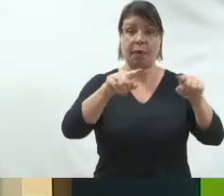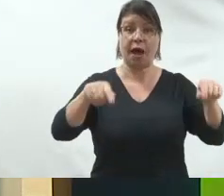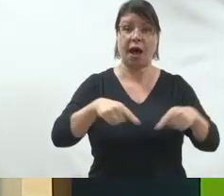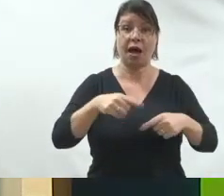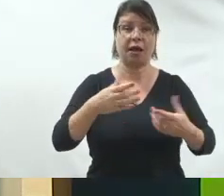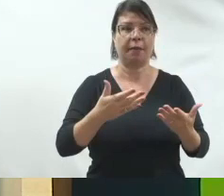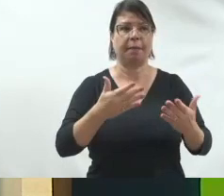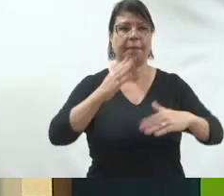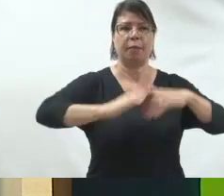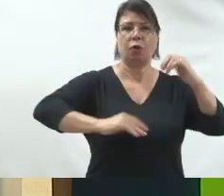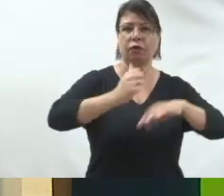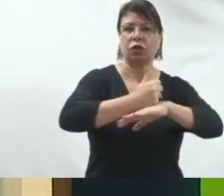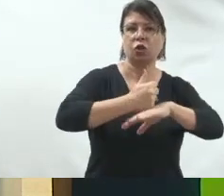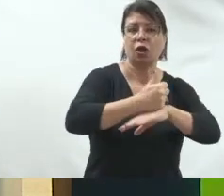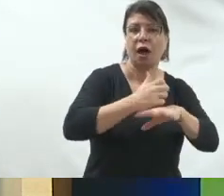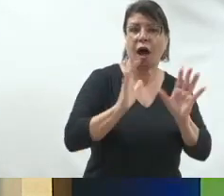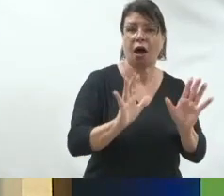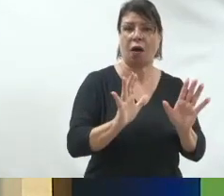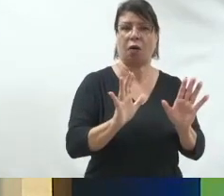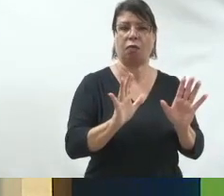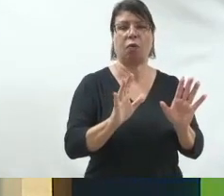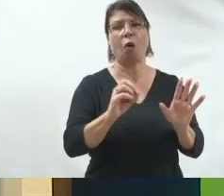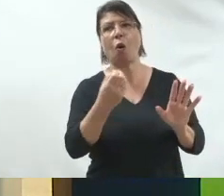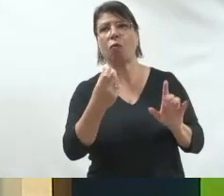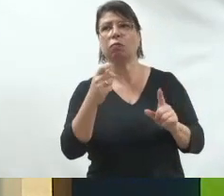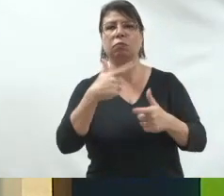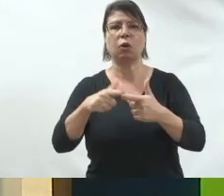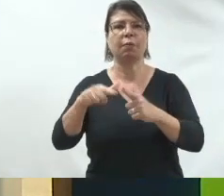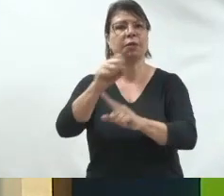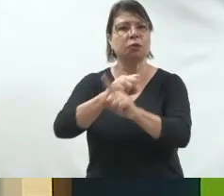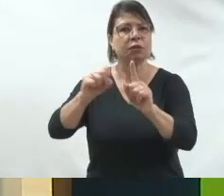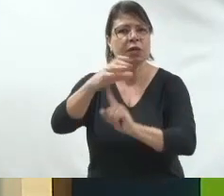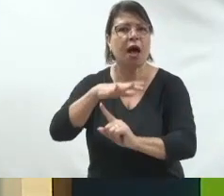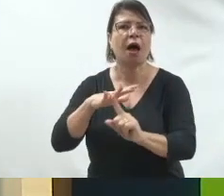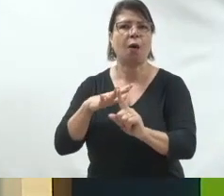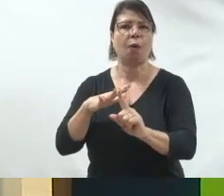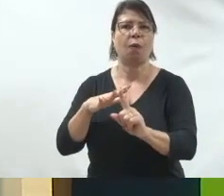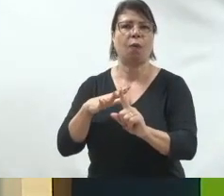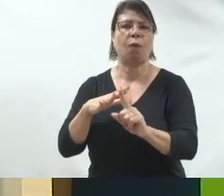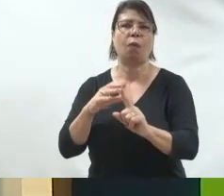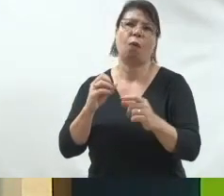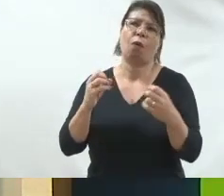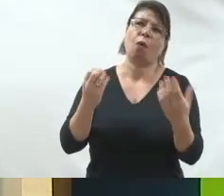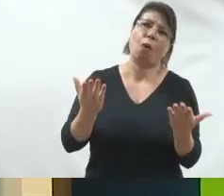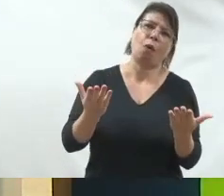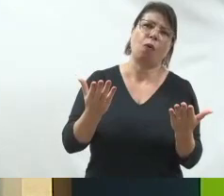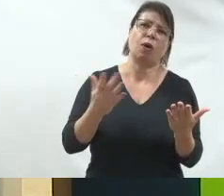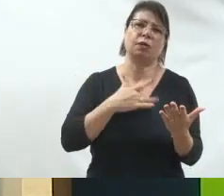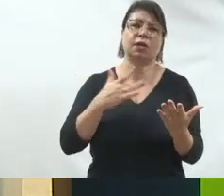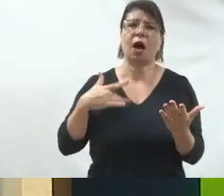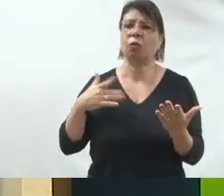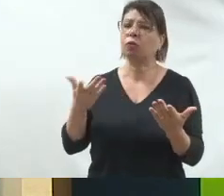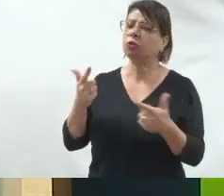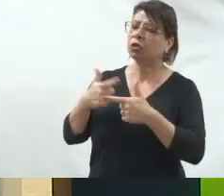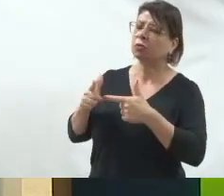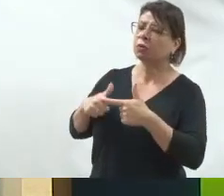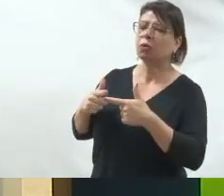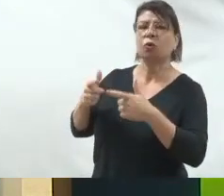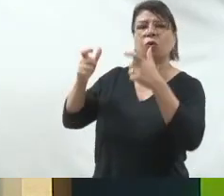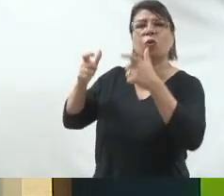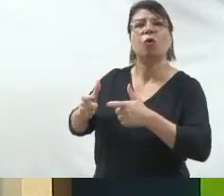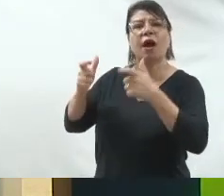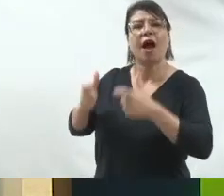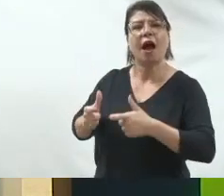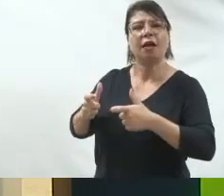geográfico. Se é uma questão social, eu vou representar de repente os profissionais da saúde, como é estão as condições de trabalho,